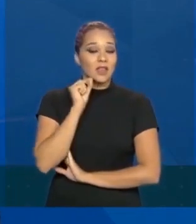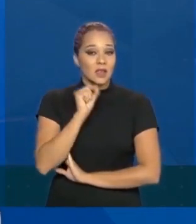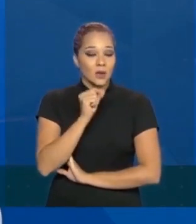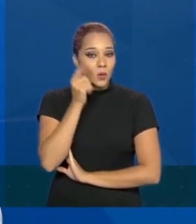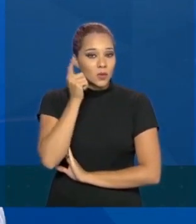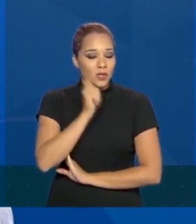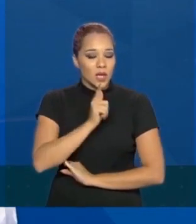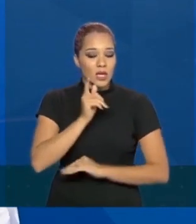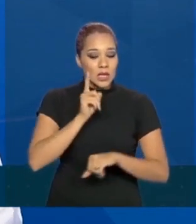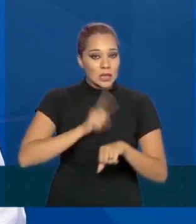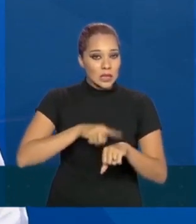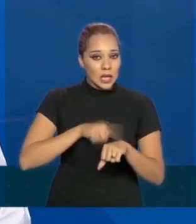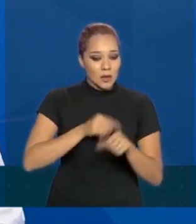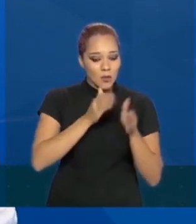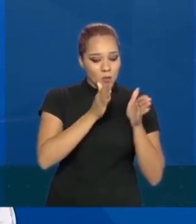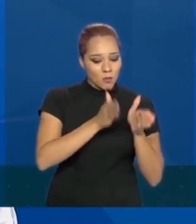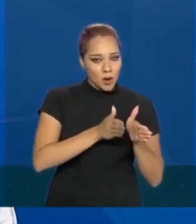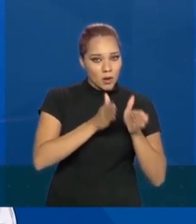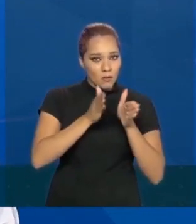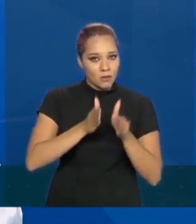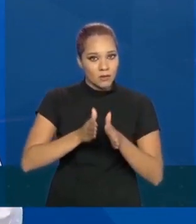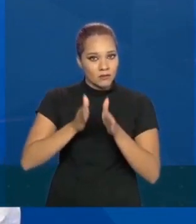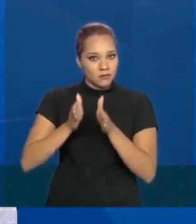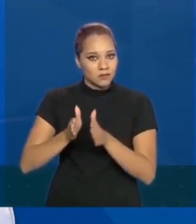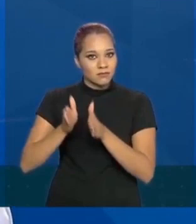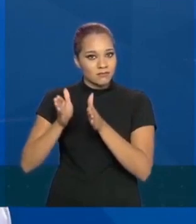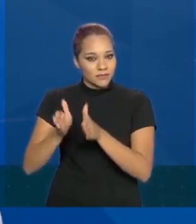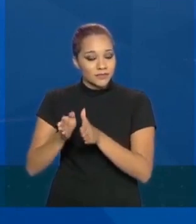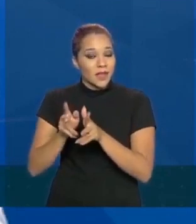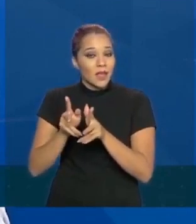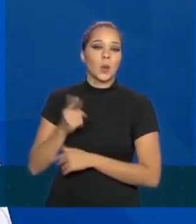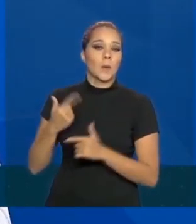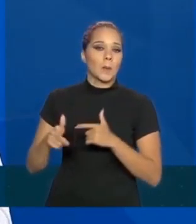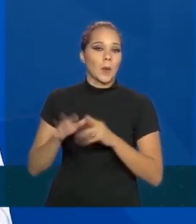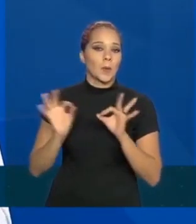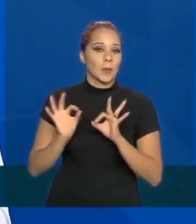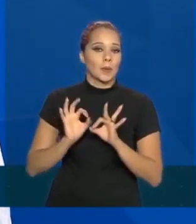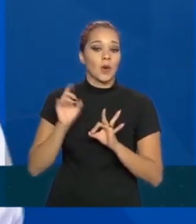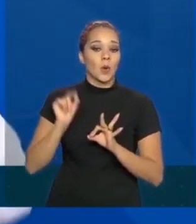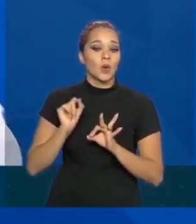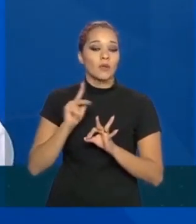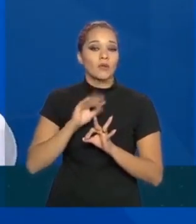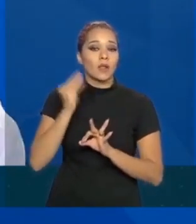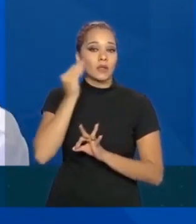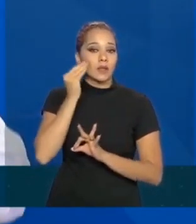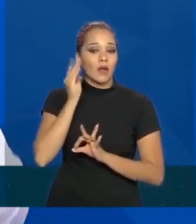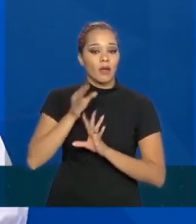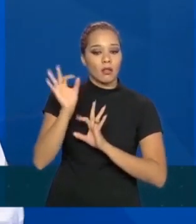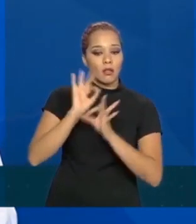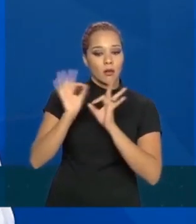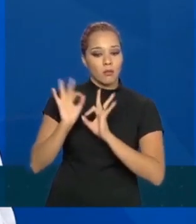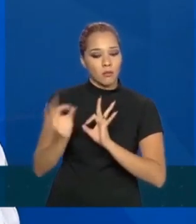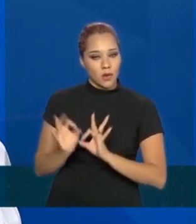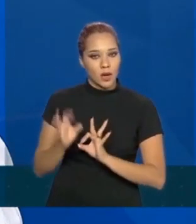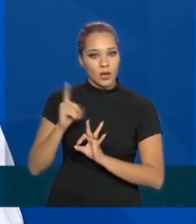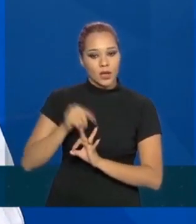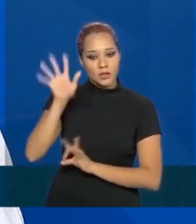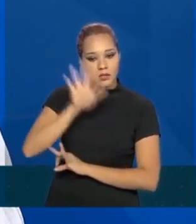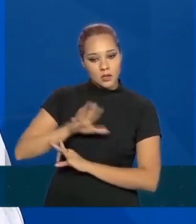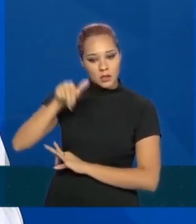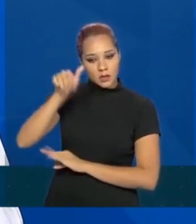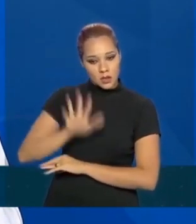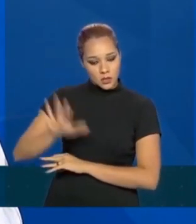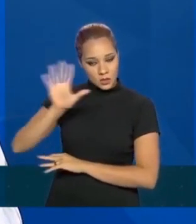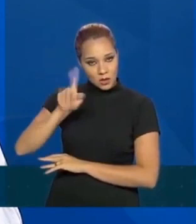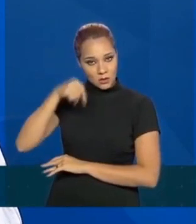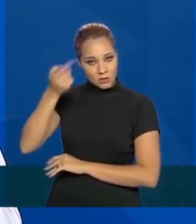tempo, está fazendo saúde nesse momento. O que a gente vai tentar é montar esse painel nacional e, quando